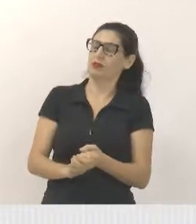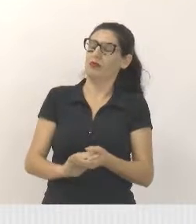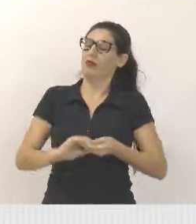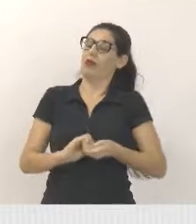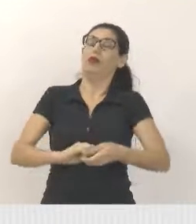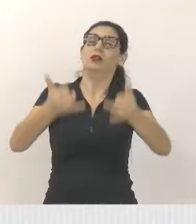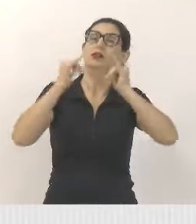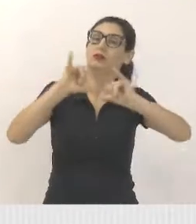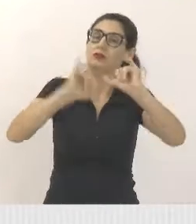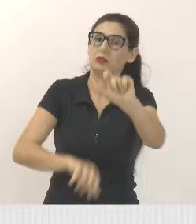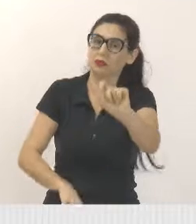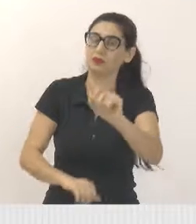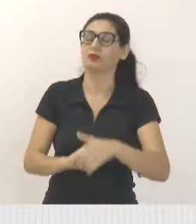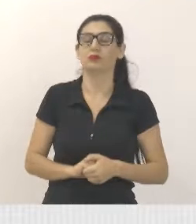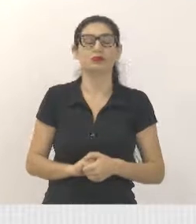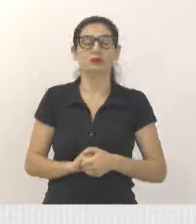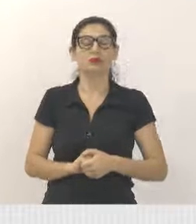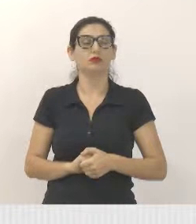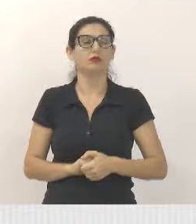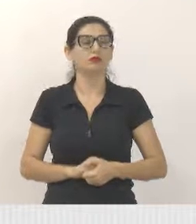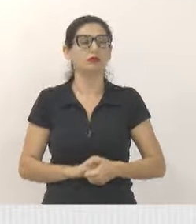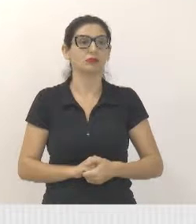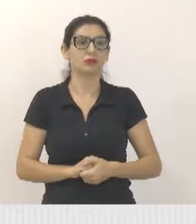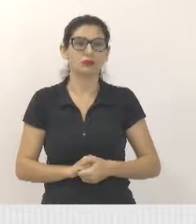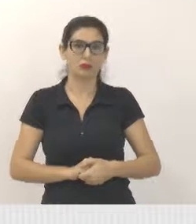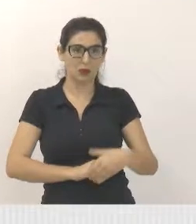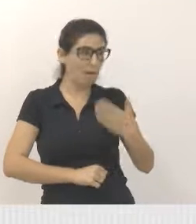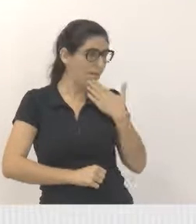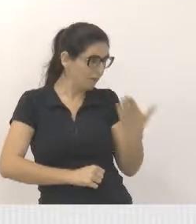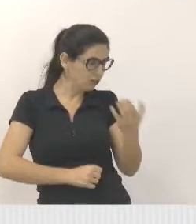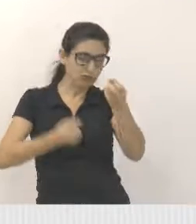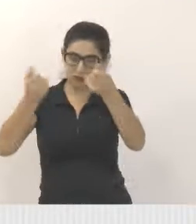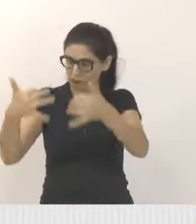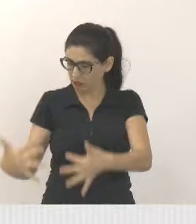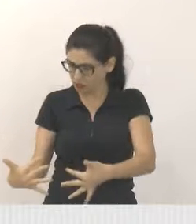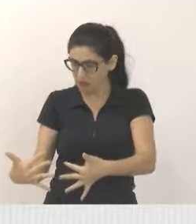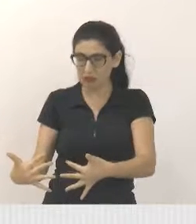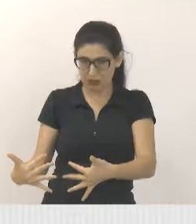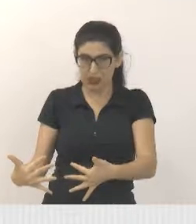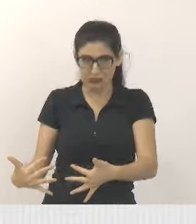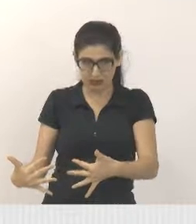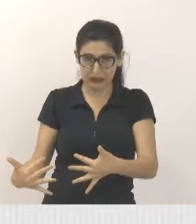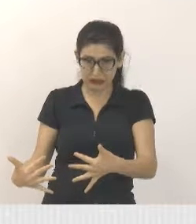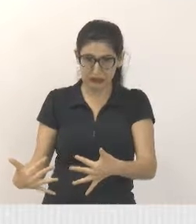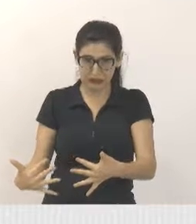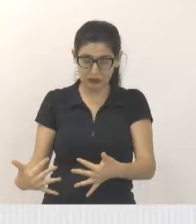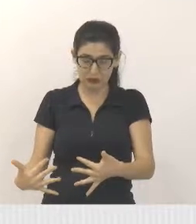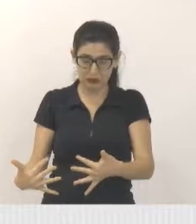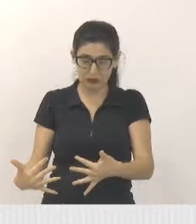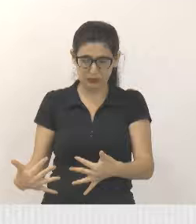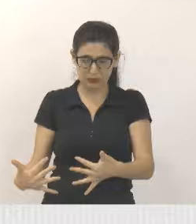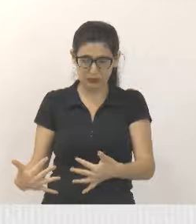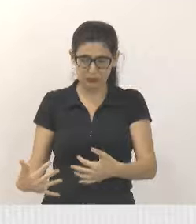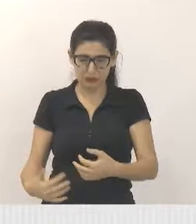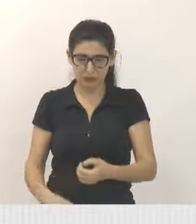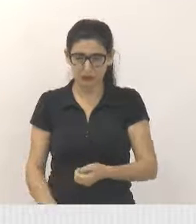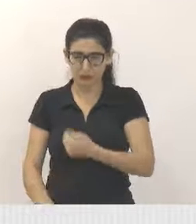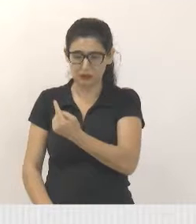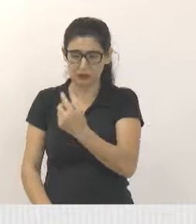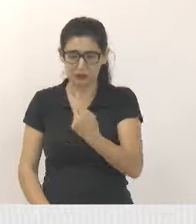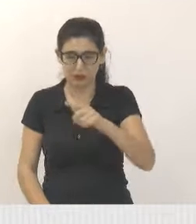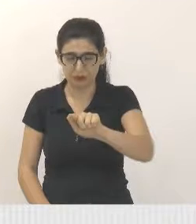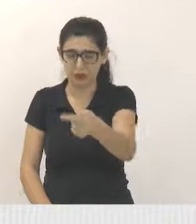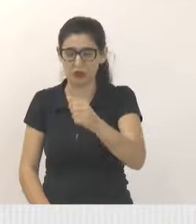informá-la sobre a solicitação realizada por vossa senhoria por intermédio da indicação 12.081,